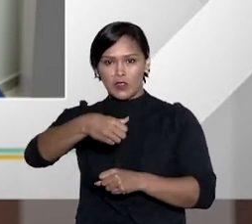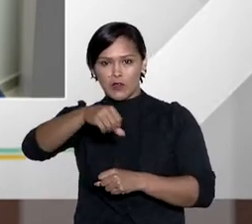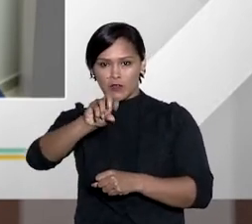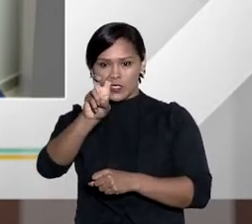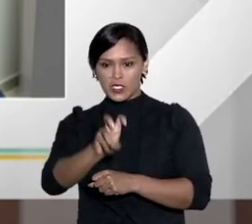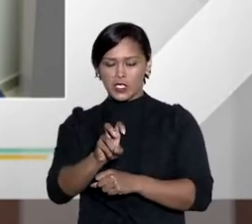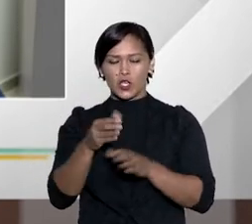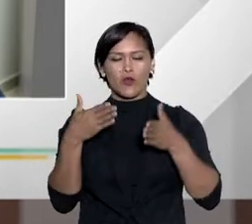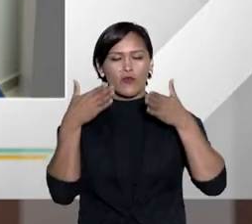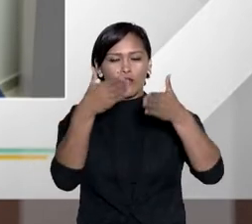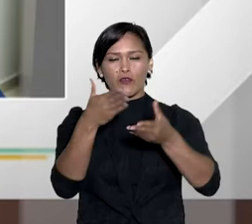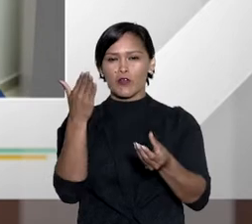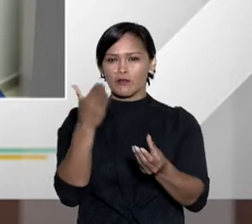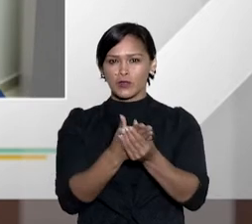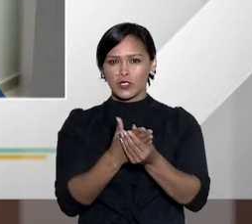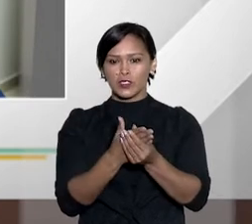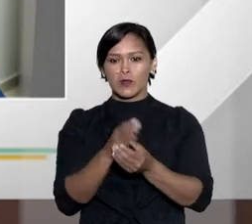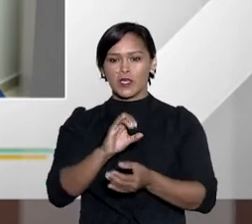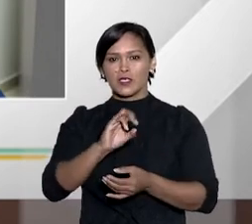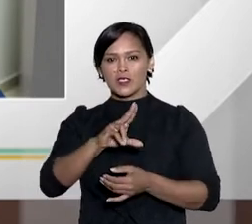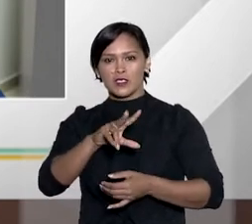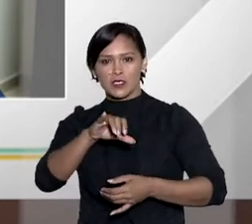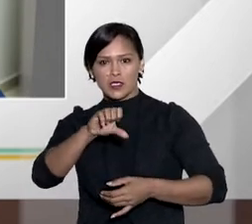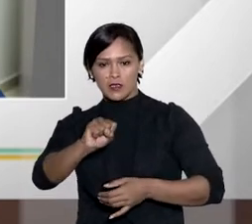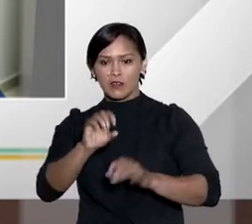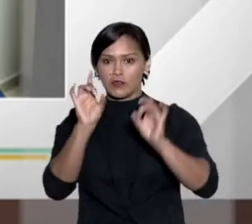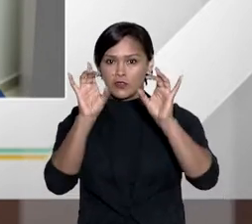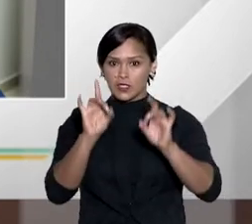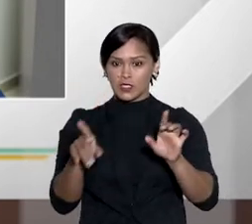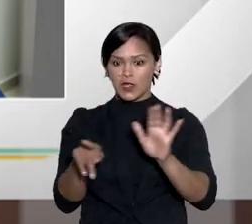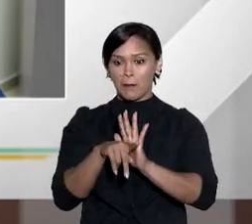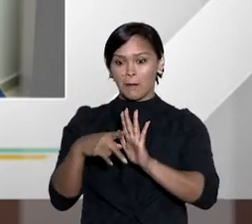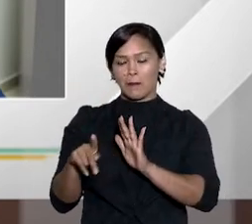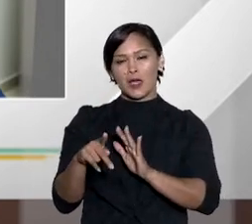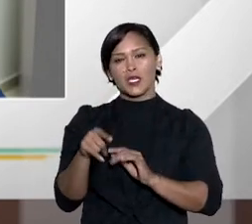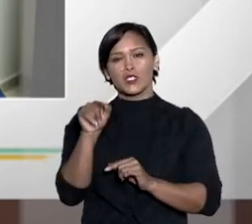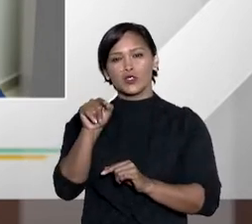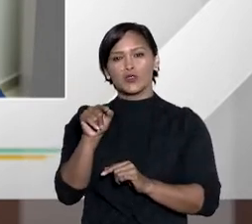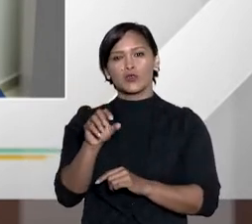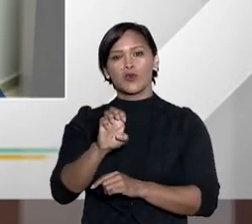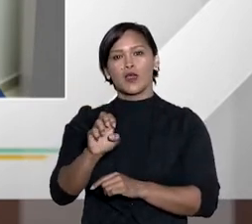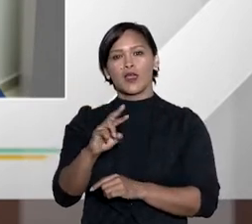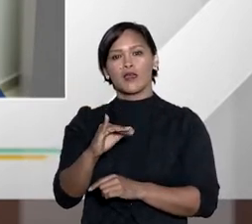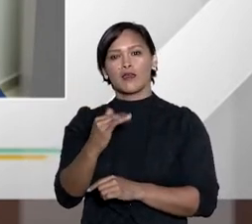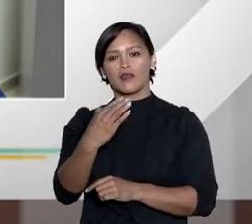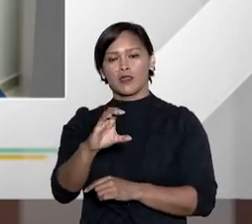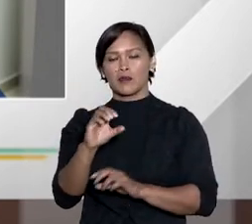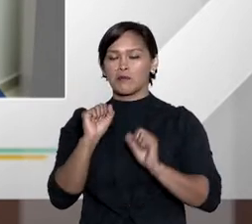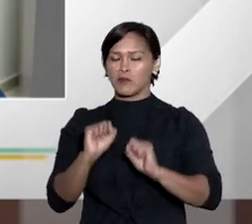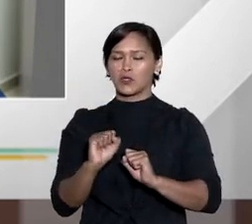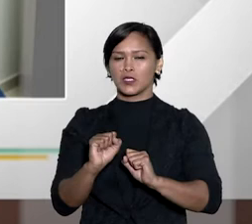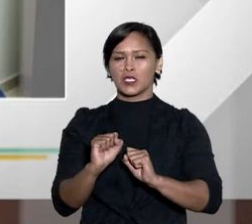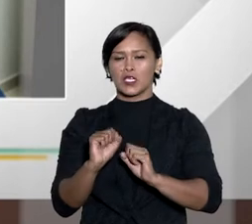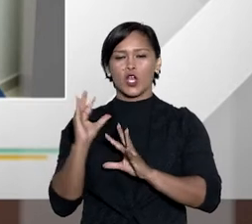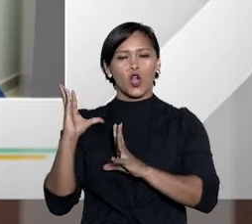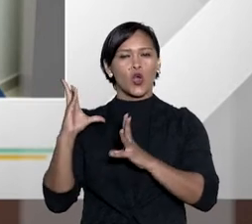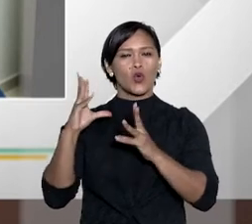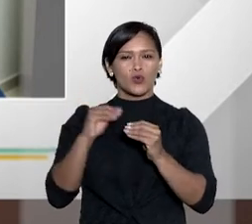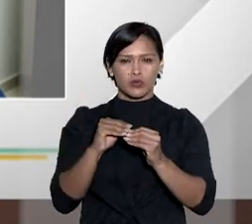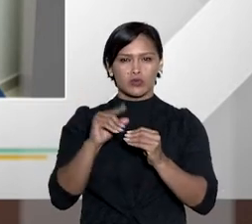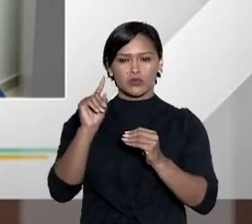foco nos procedimentos cíveis, como a gente já destacou. Mas o senhor, doutor Eric, poderia nos fazer um breve